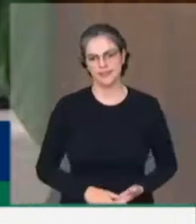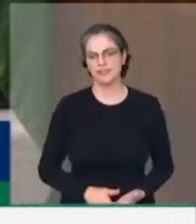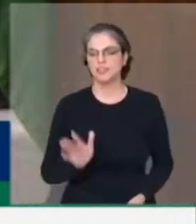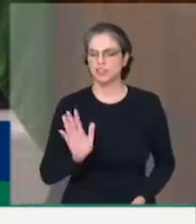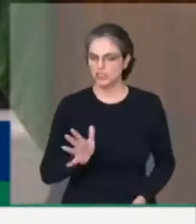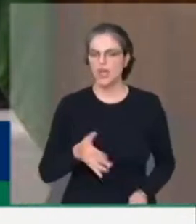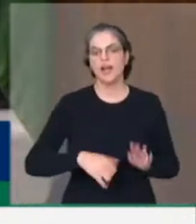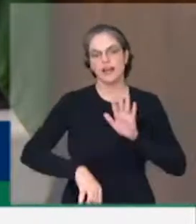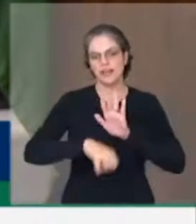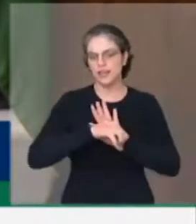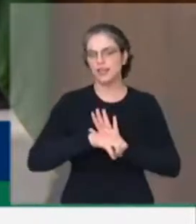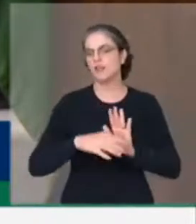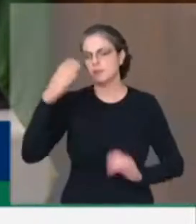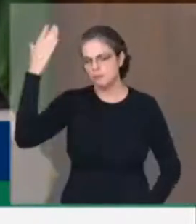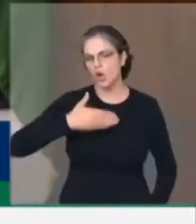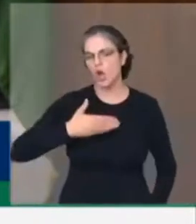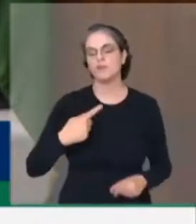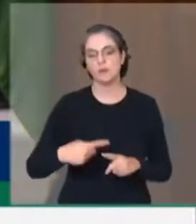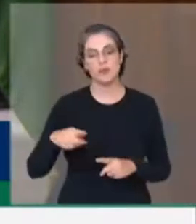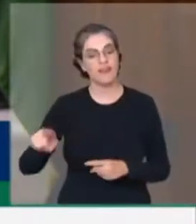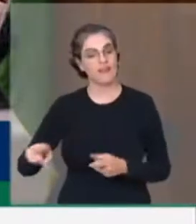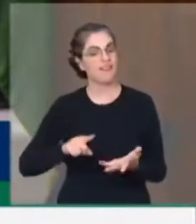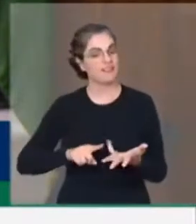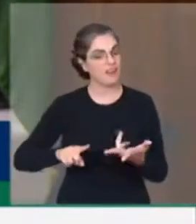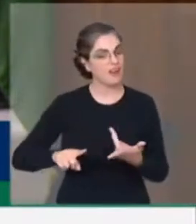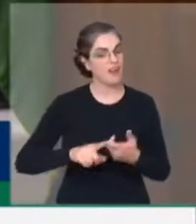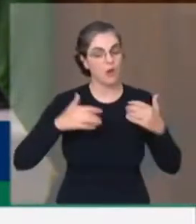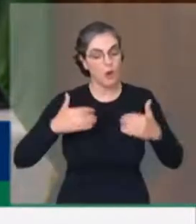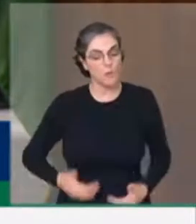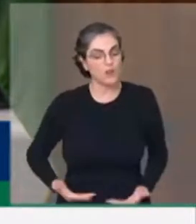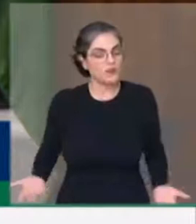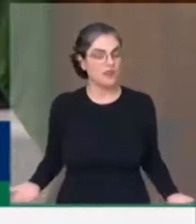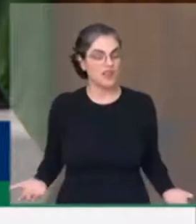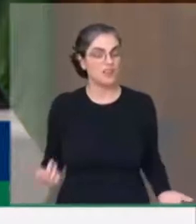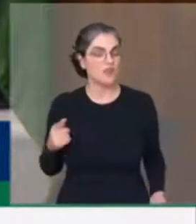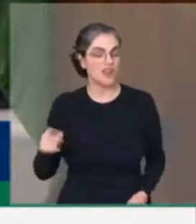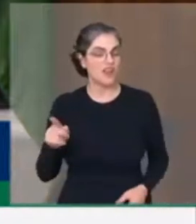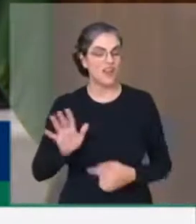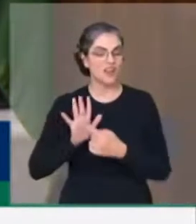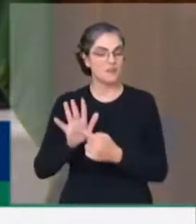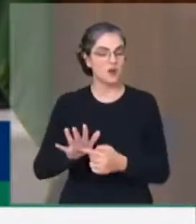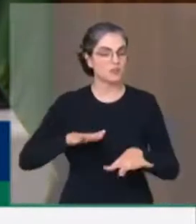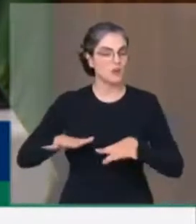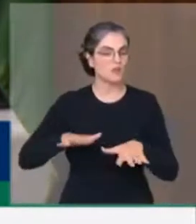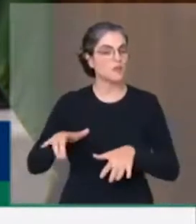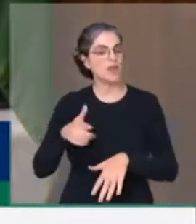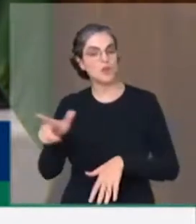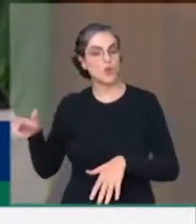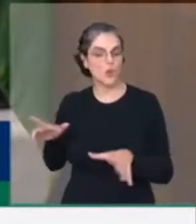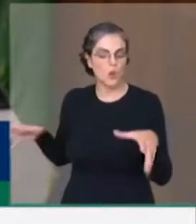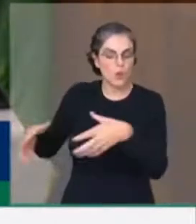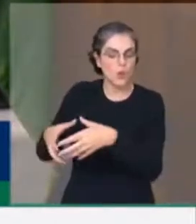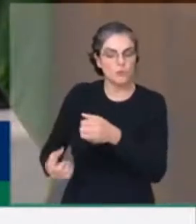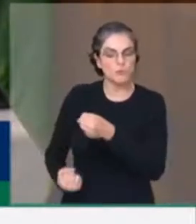caracterizado pelas diversas condutas deste indivíduo, que representa um movimento muito mais amplo, que